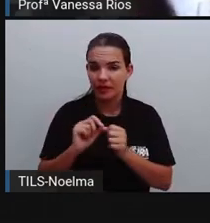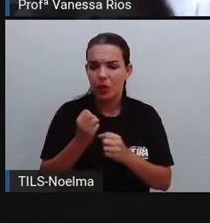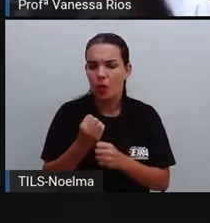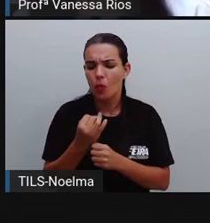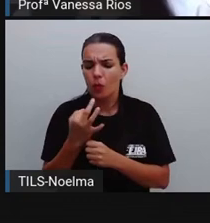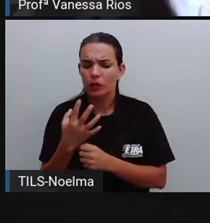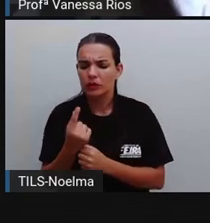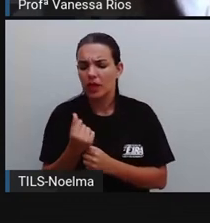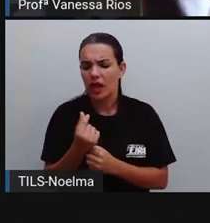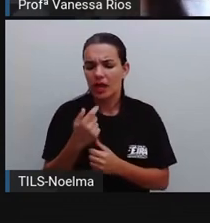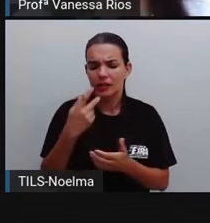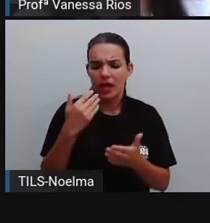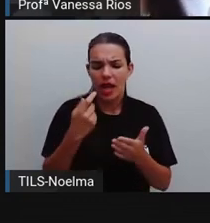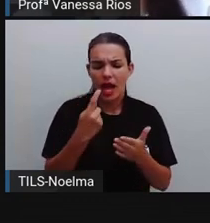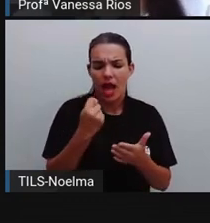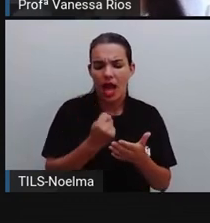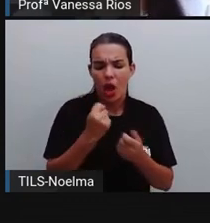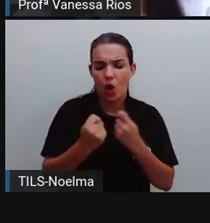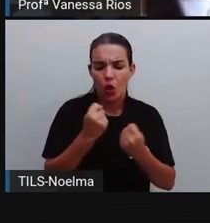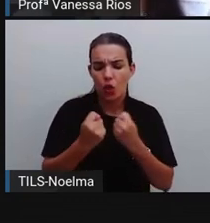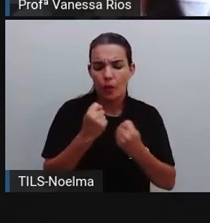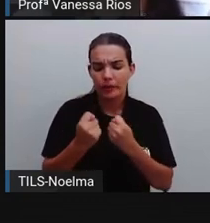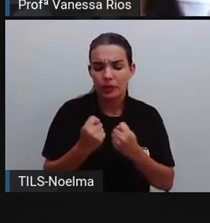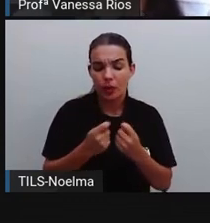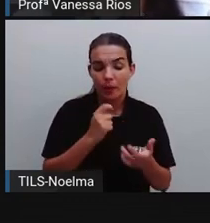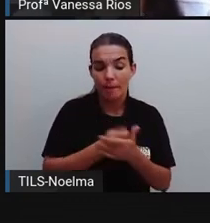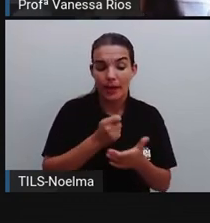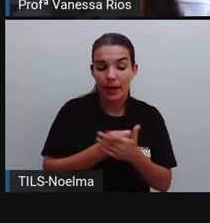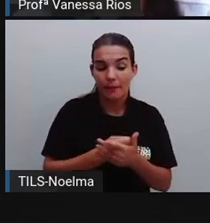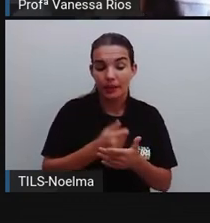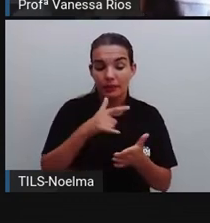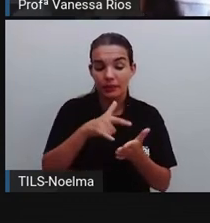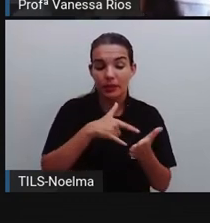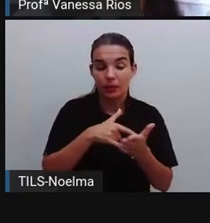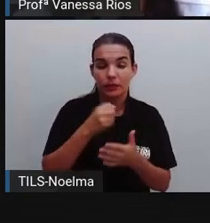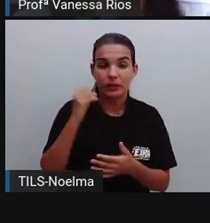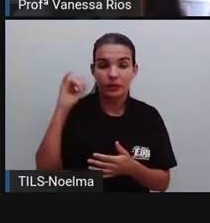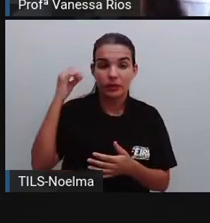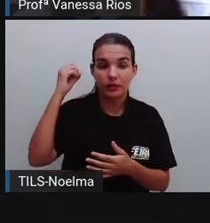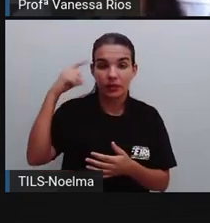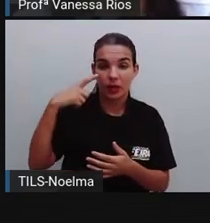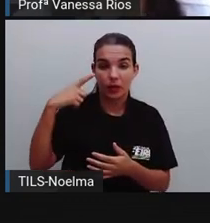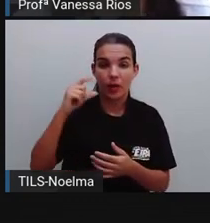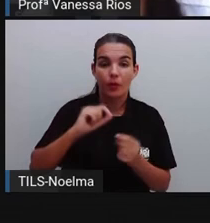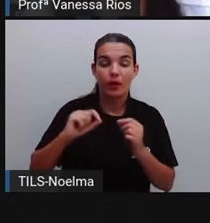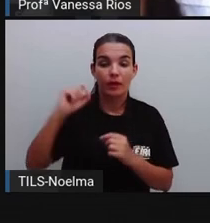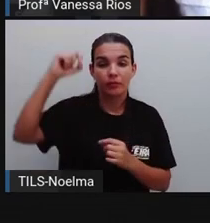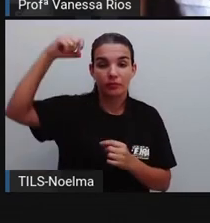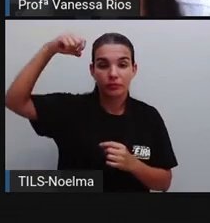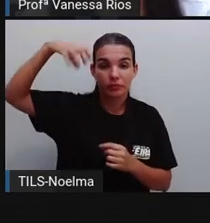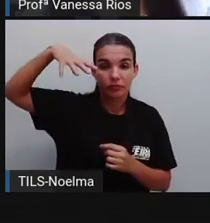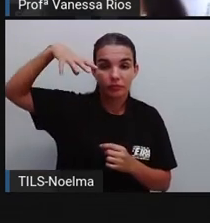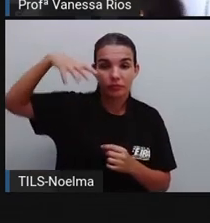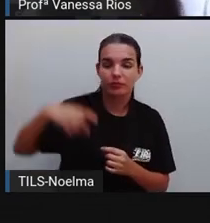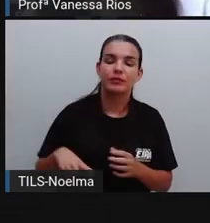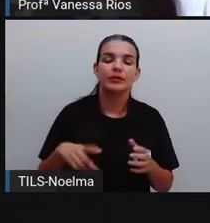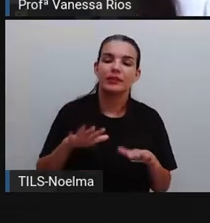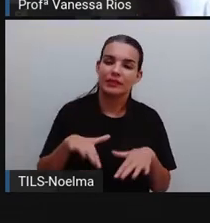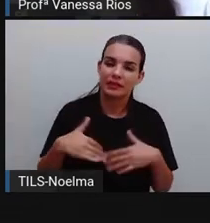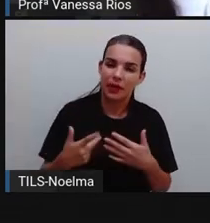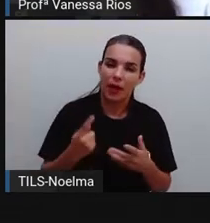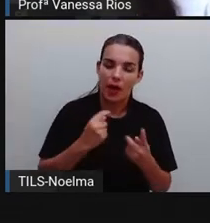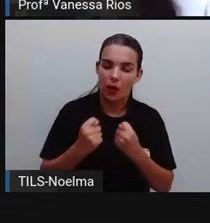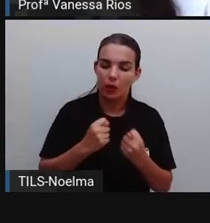economizou no pagamento da segunda conta de energia? A economia aí foi de R